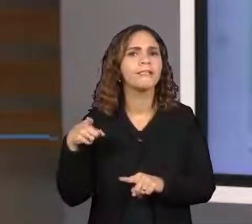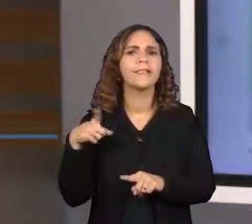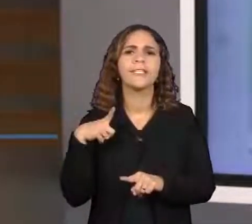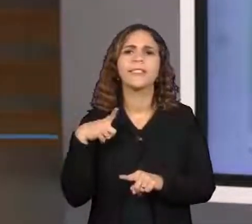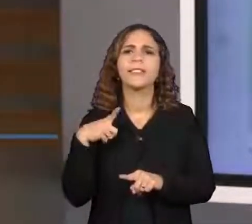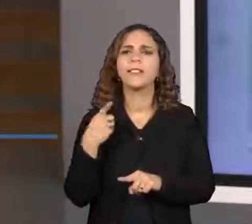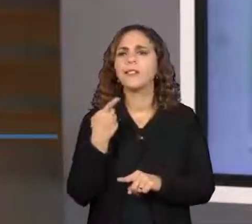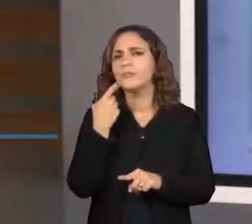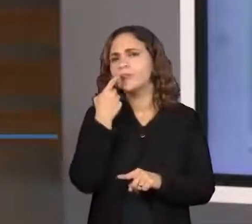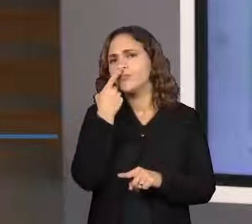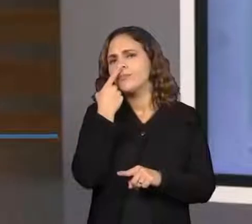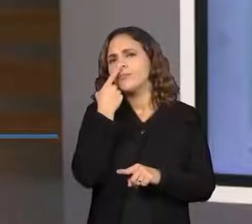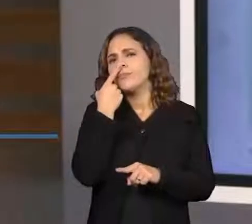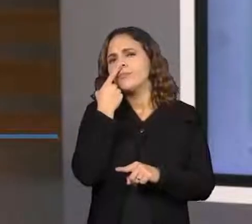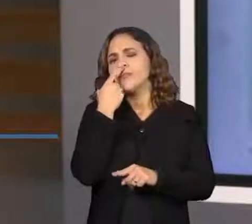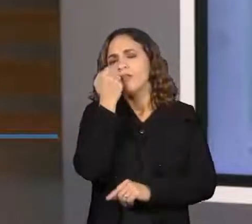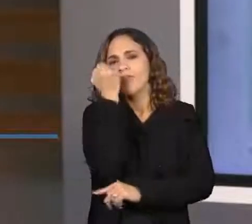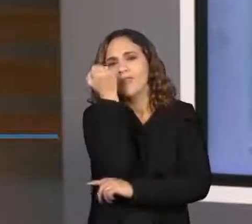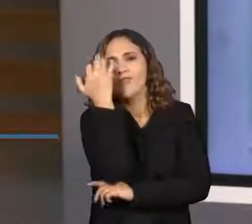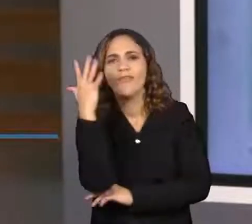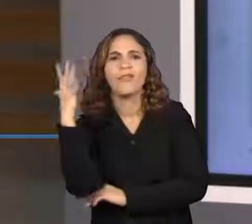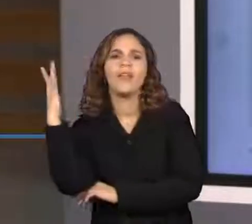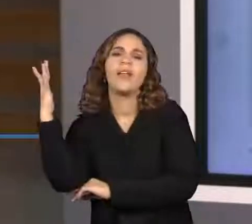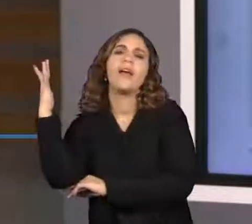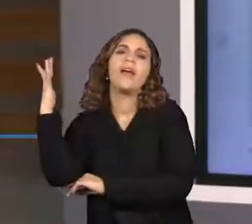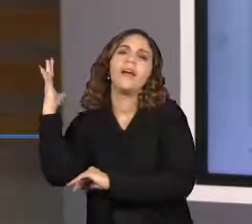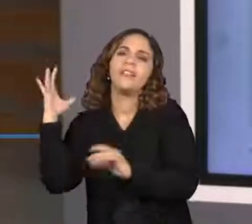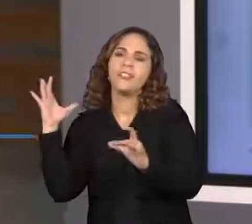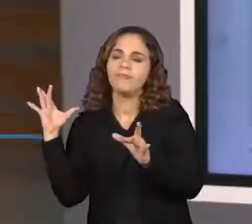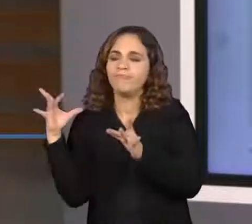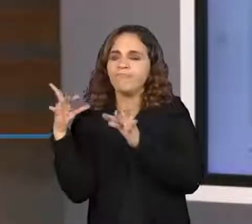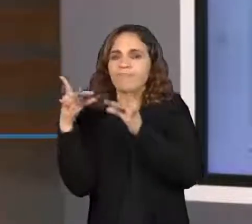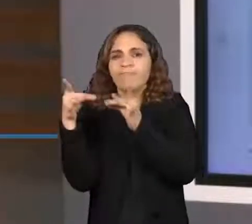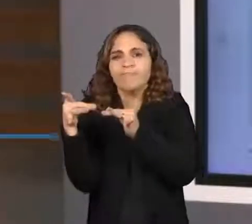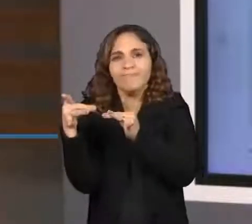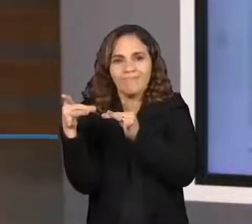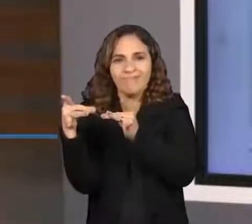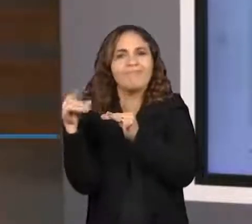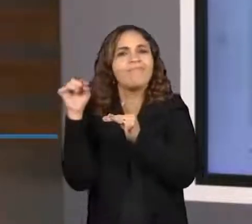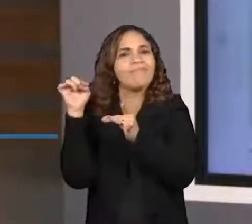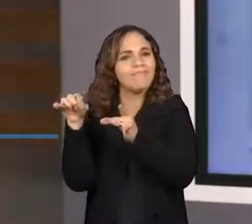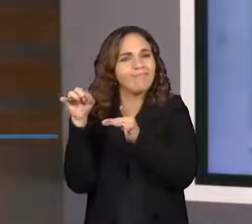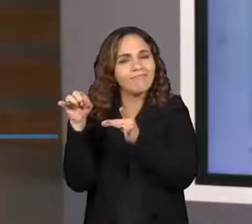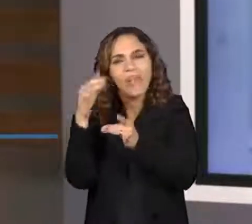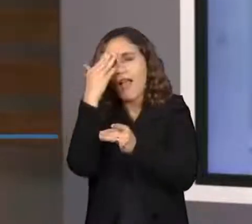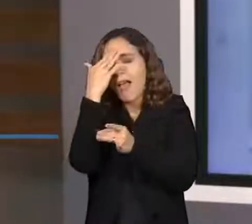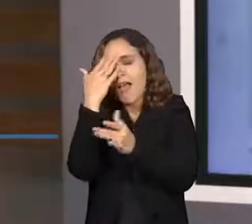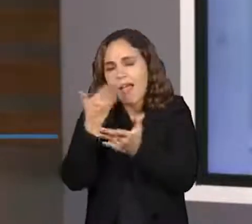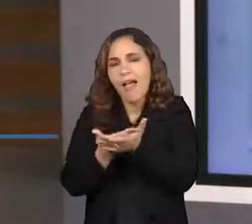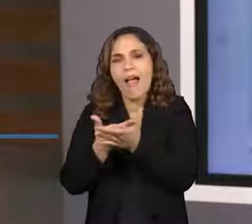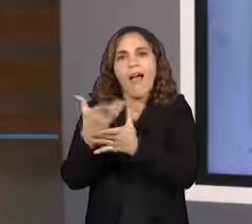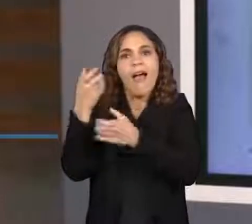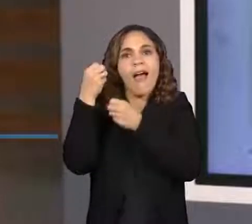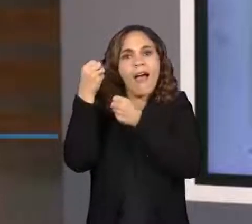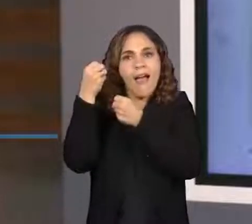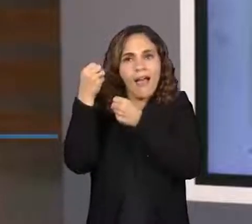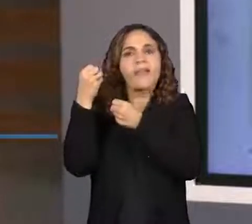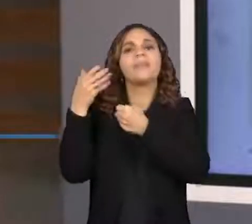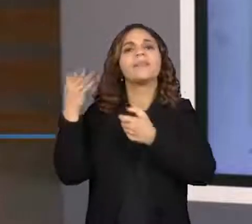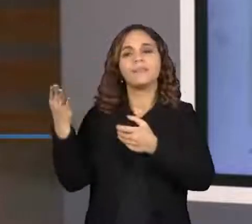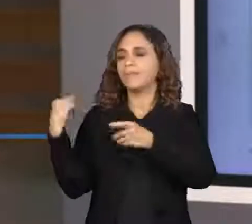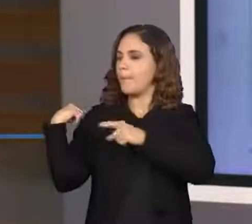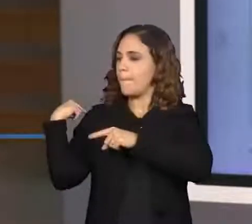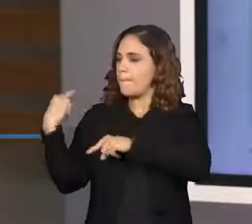com as florestas, com a natureza. Então, muitas das lendas aí que a gente acaba passando de geração a geração